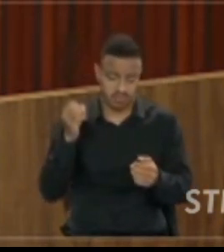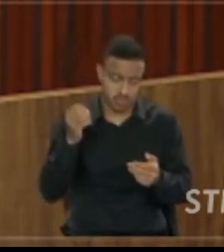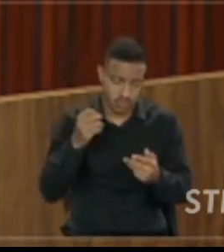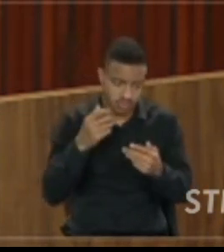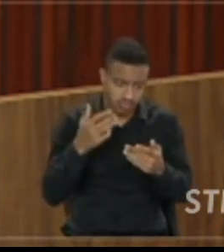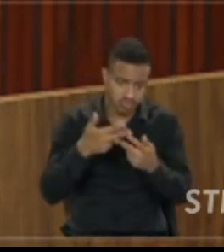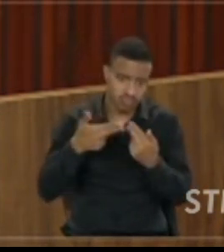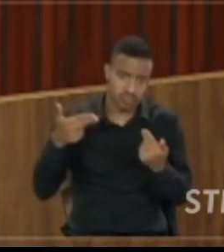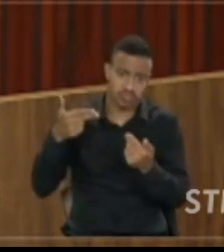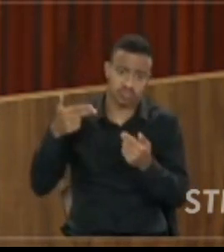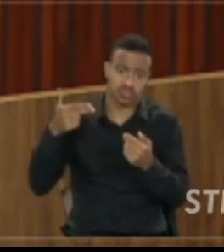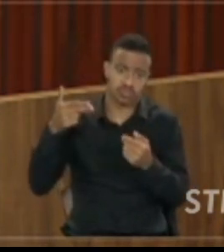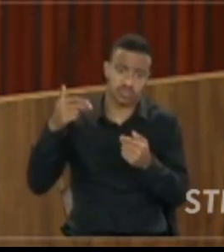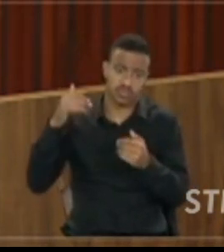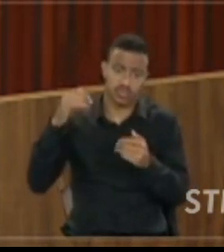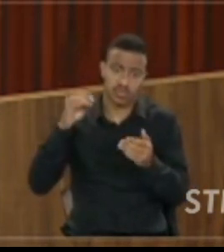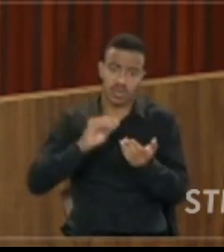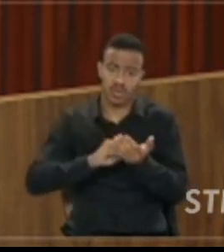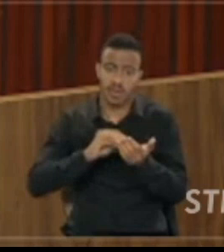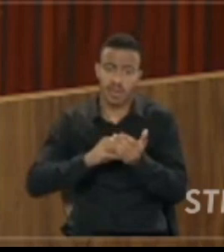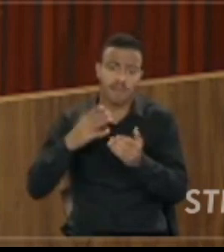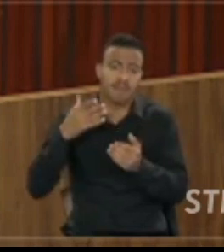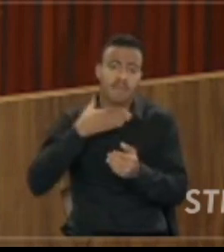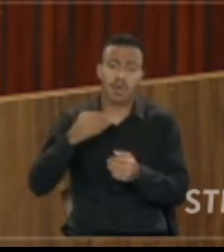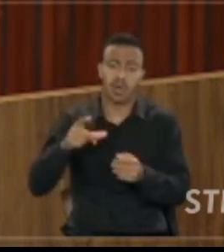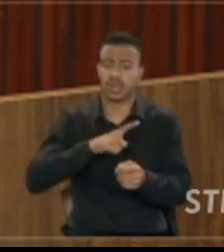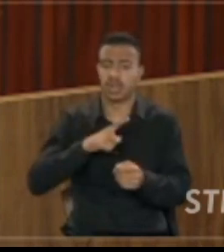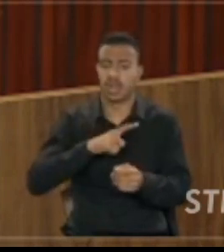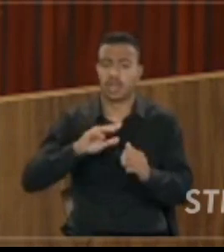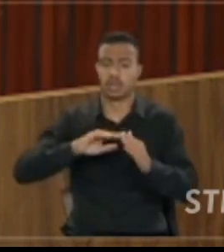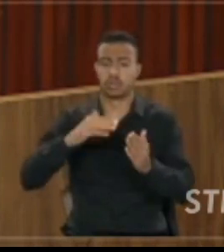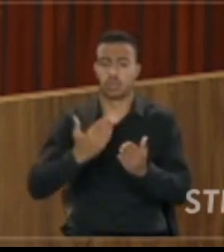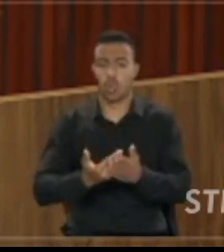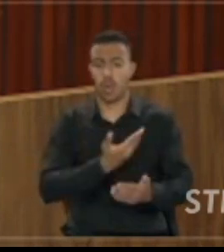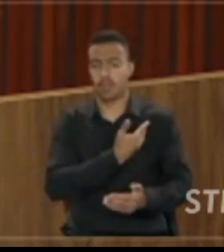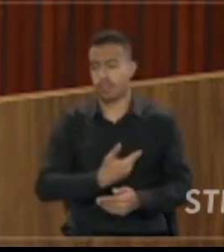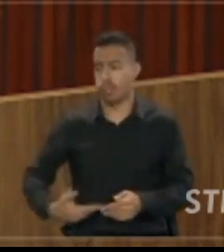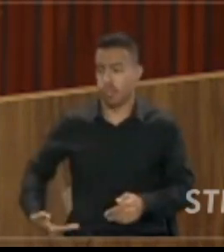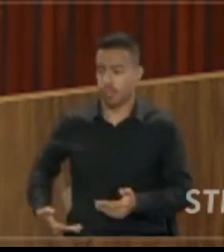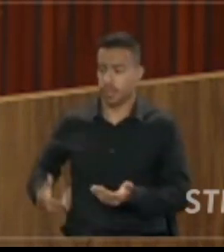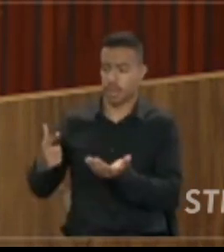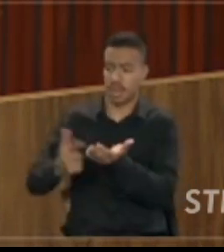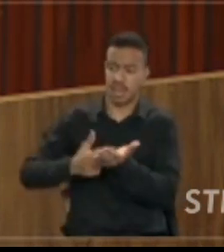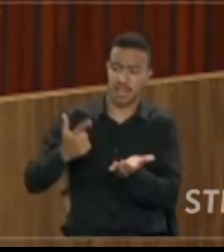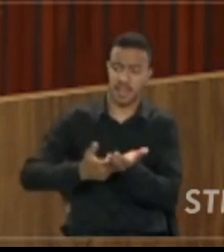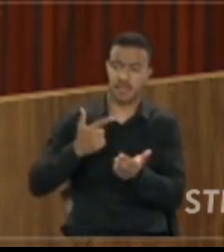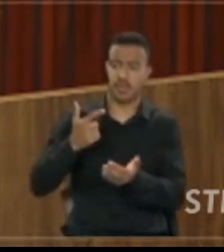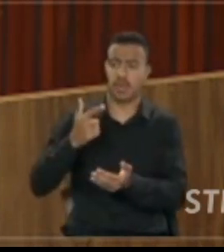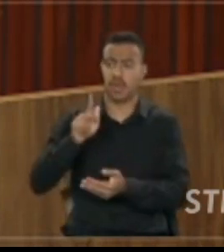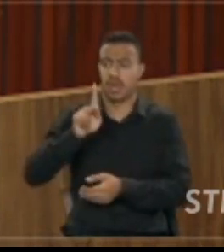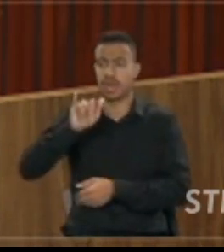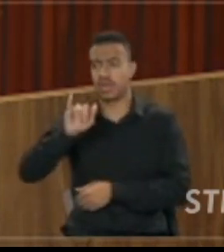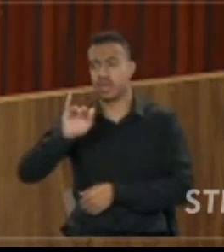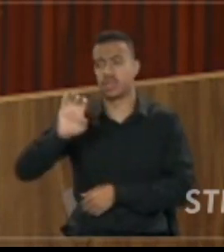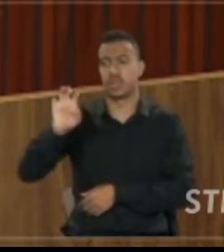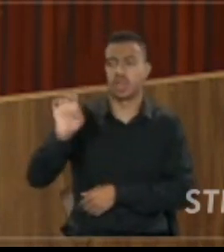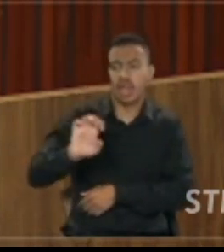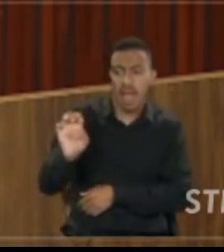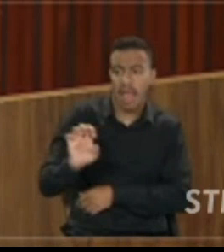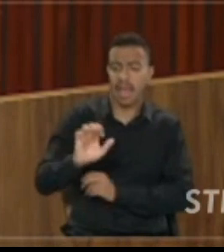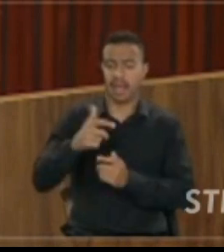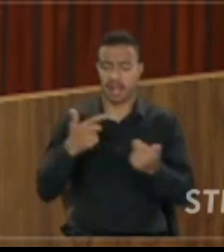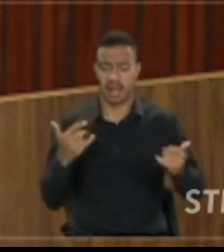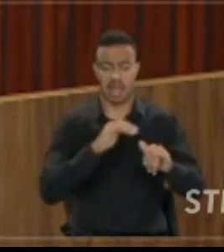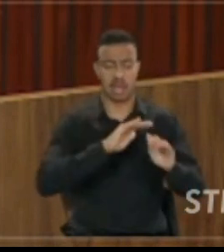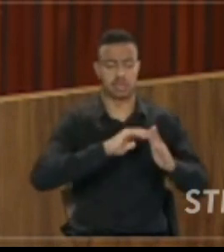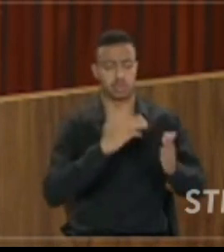de que teria havido distribuição em escola pública de um tal livro, e aí mostram o livro e tal. E aqui é uma